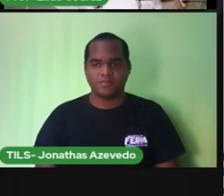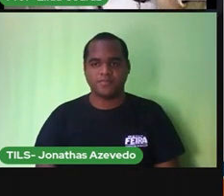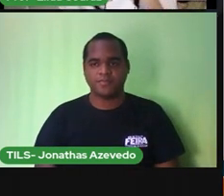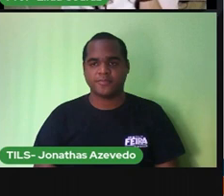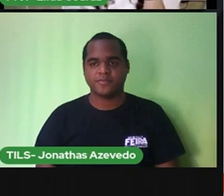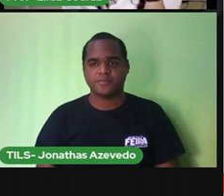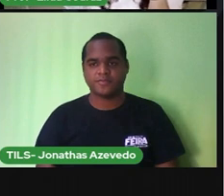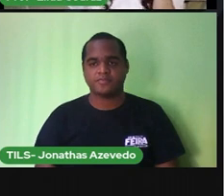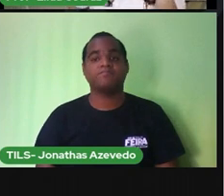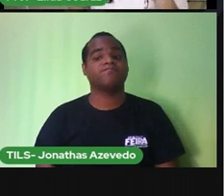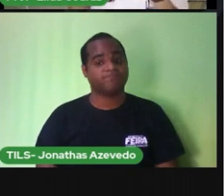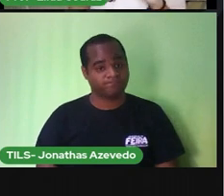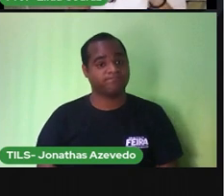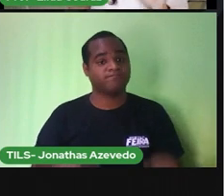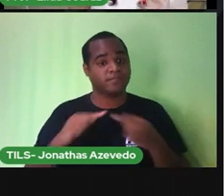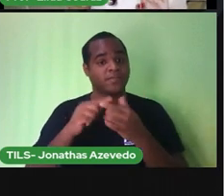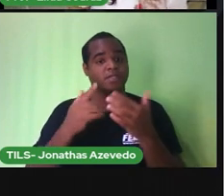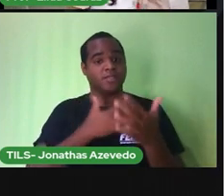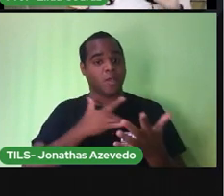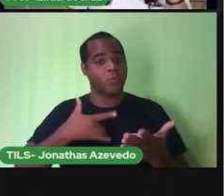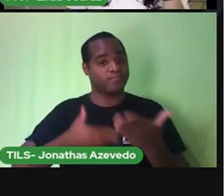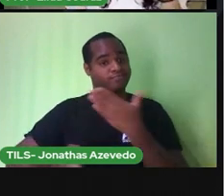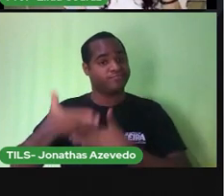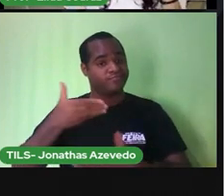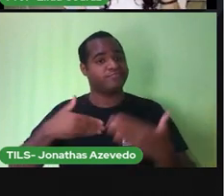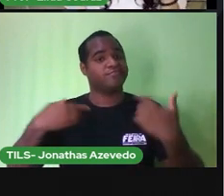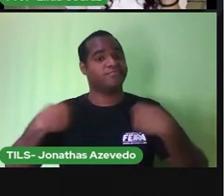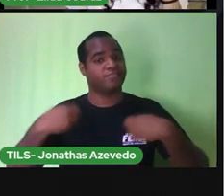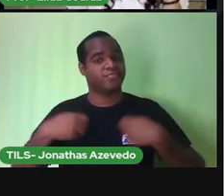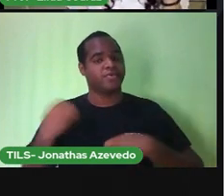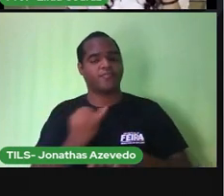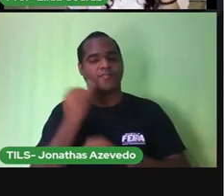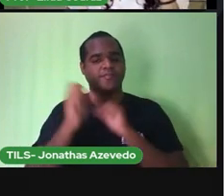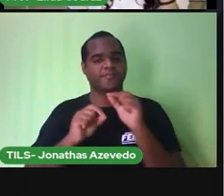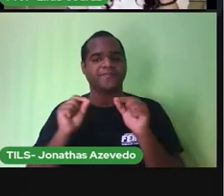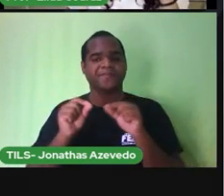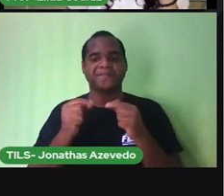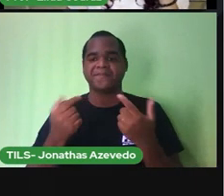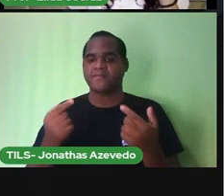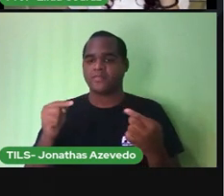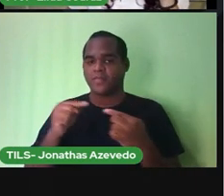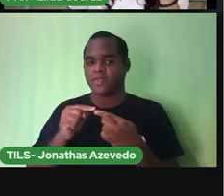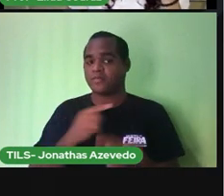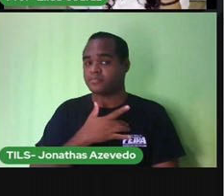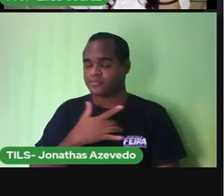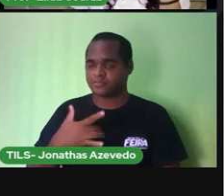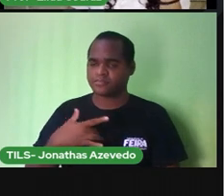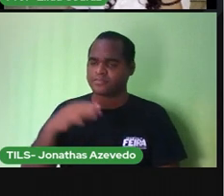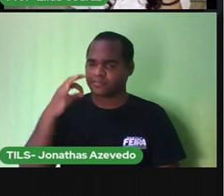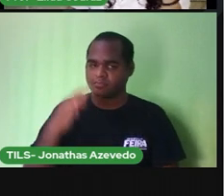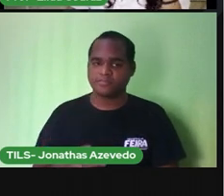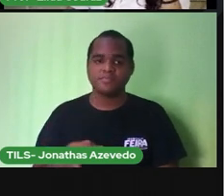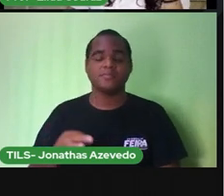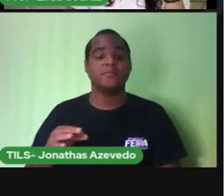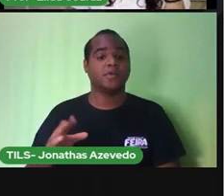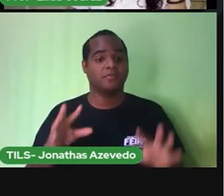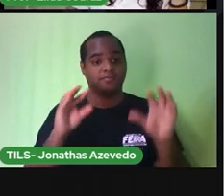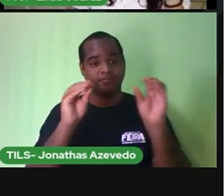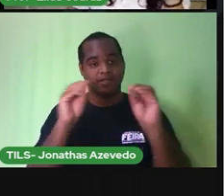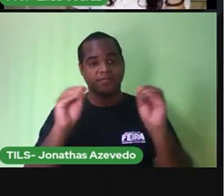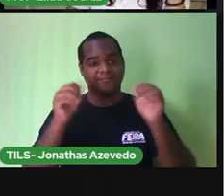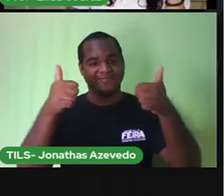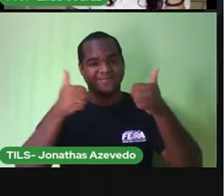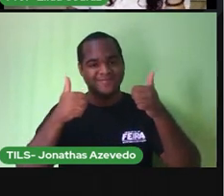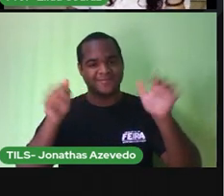cuidem bem da higiene pessoal e coletiva higiene é sinônimo de saúde tá bom gente então ó um beijão e